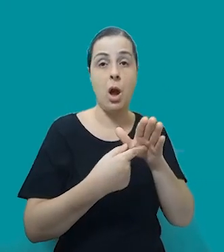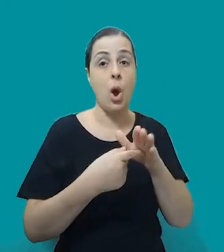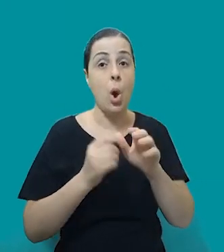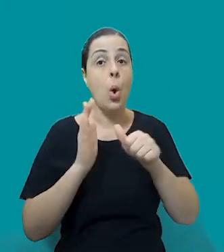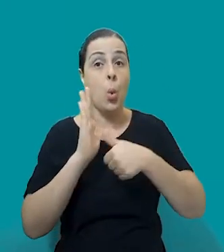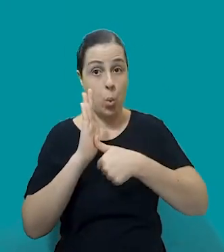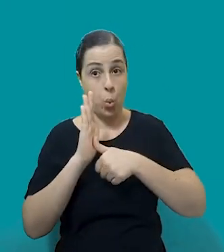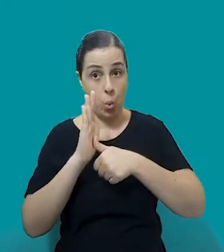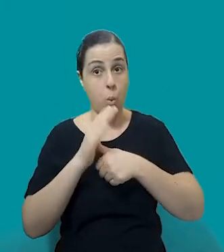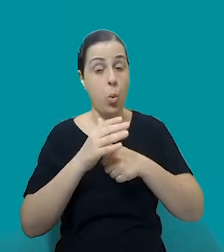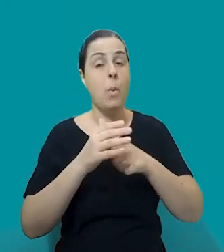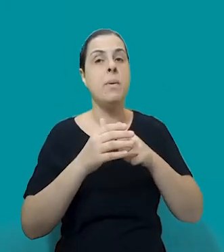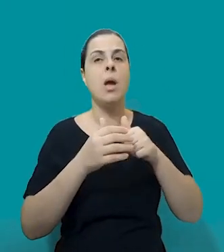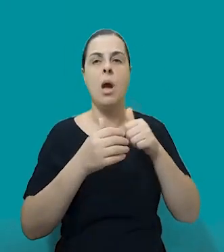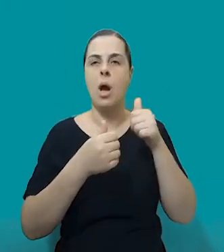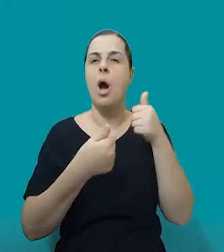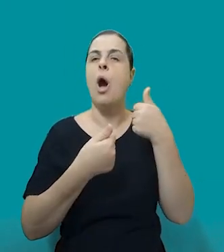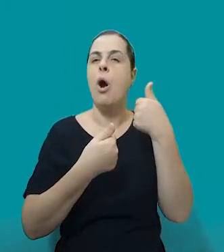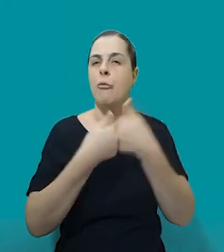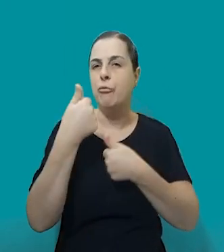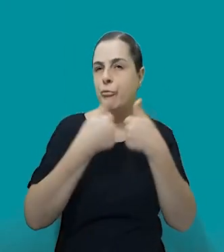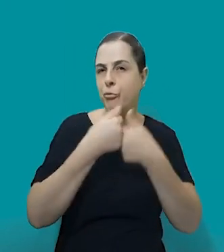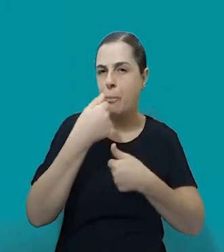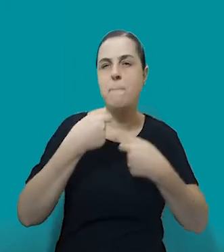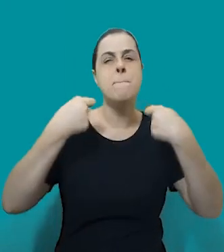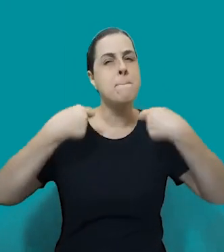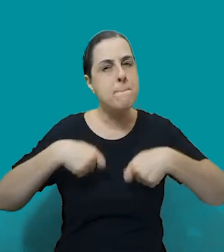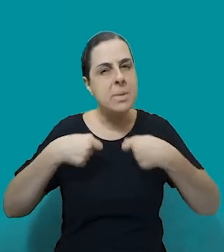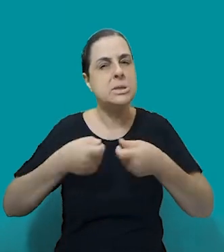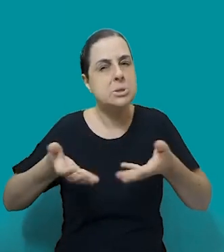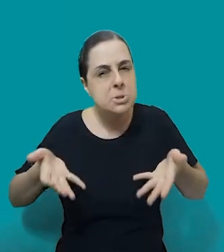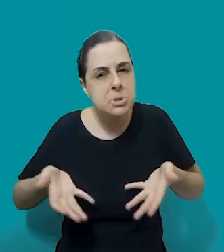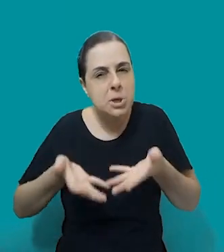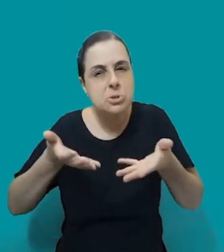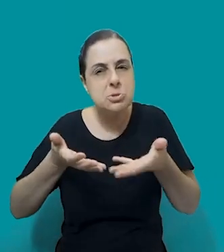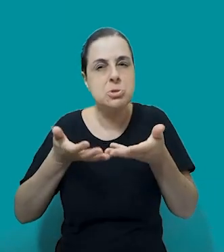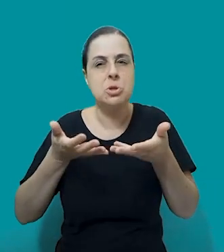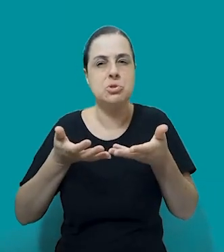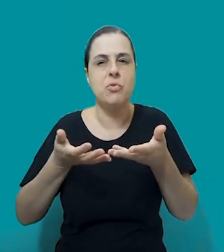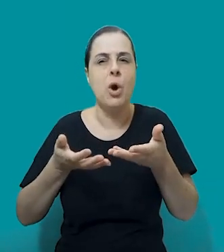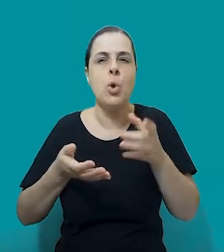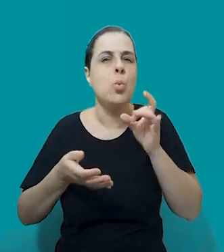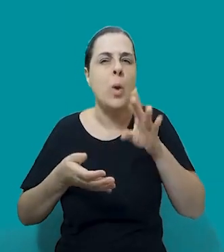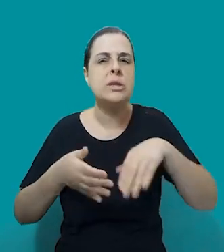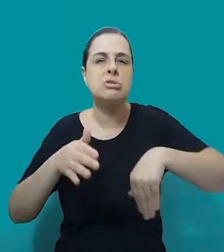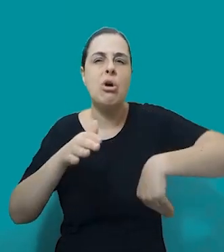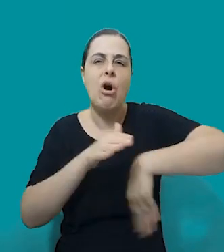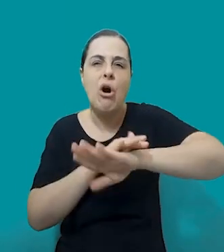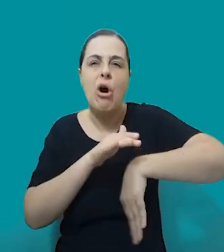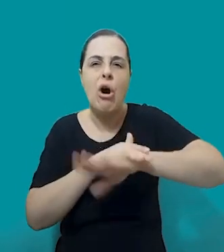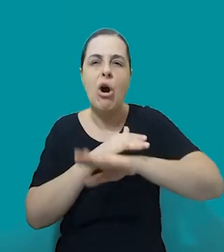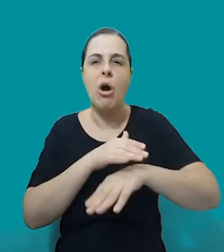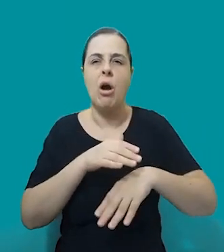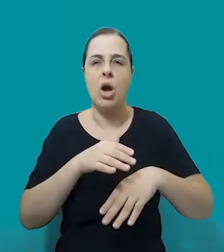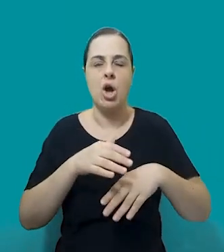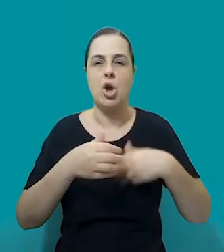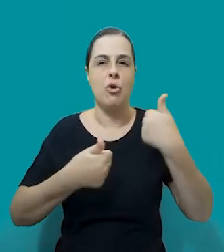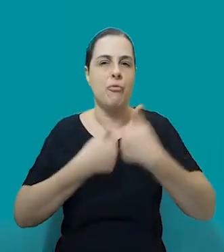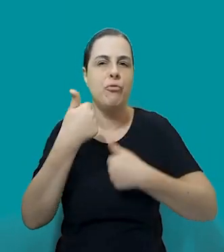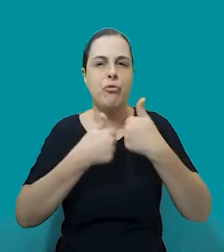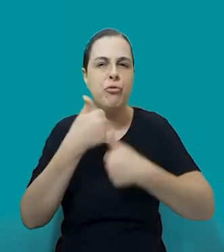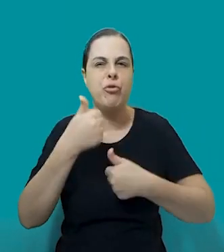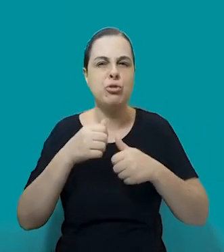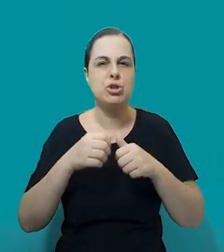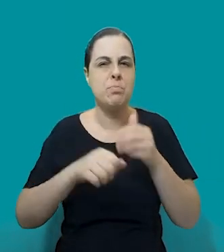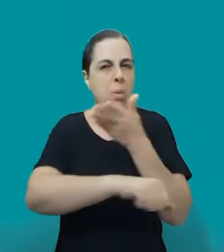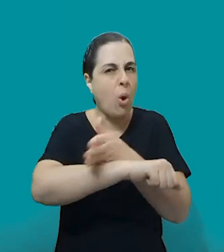teriam, tem que trabalhar esses meninos de forma ampla. Não é só aprender a fazer embaixadinha, não é só aprender a bater a falta no ângulo. E toda